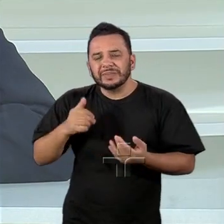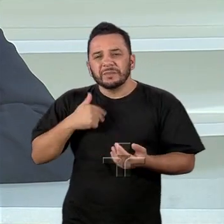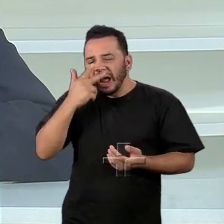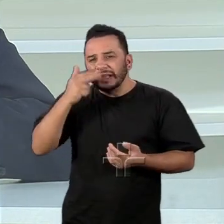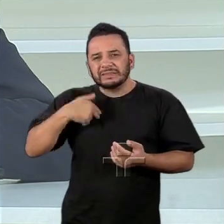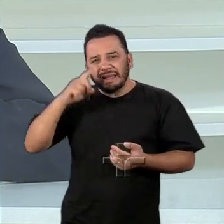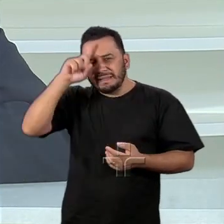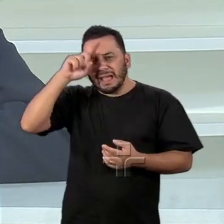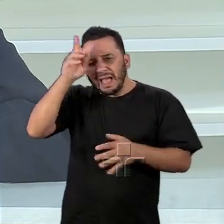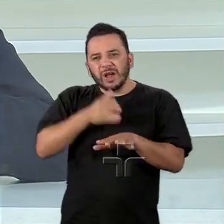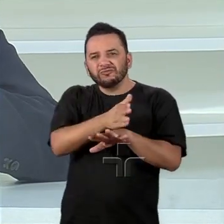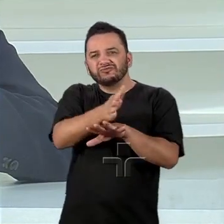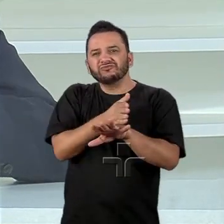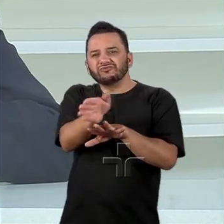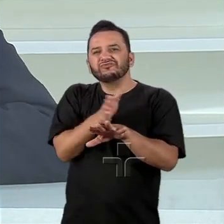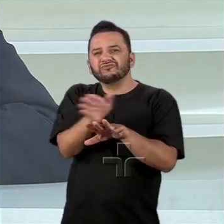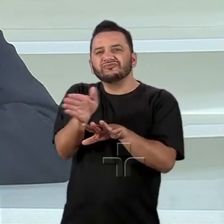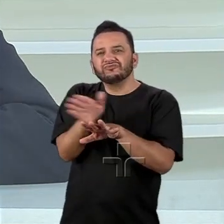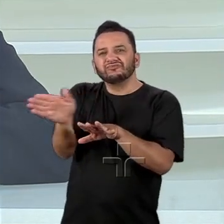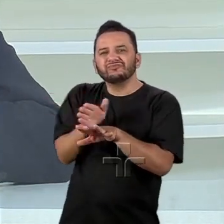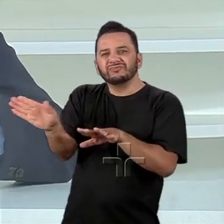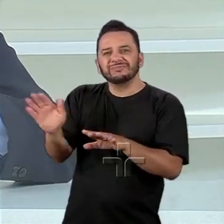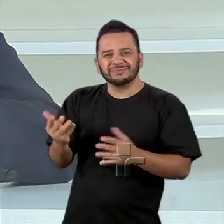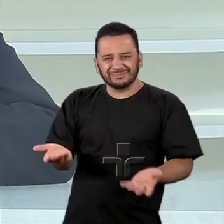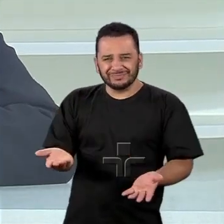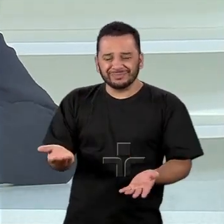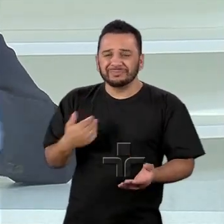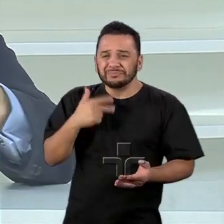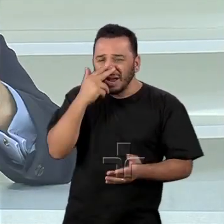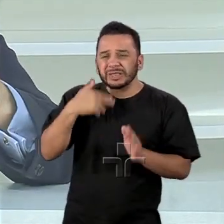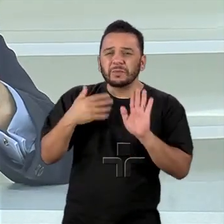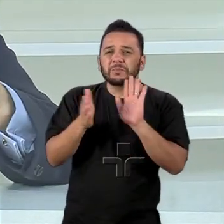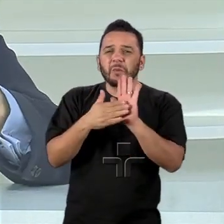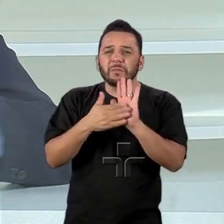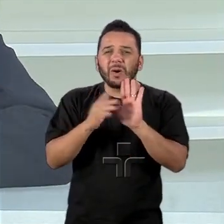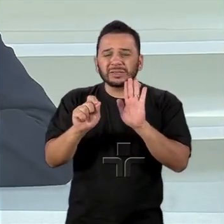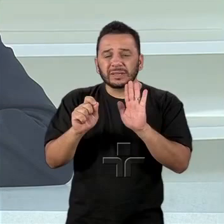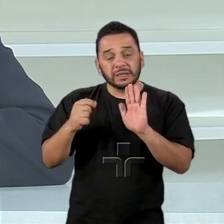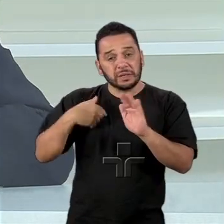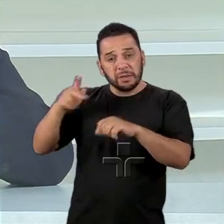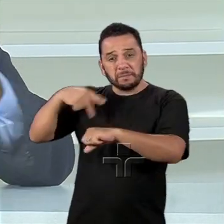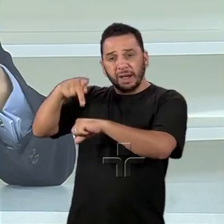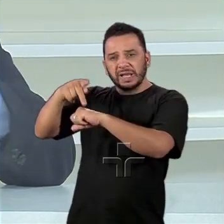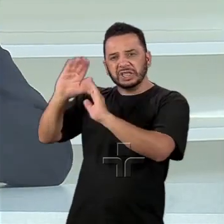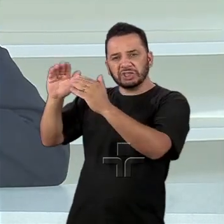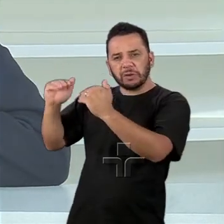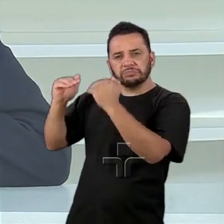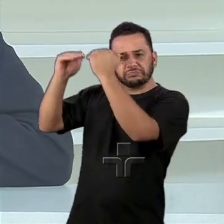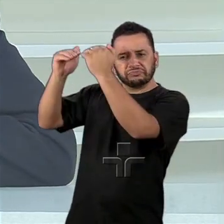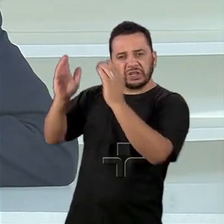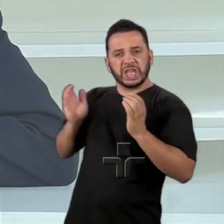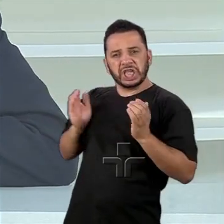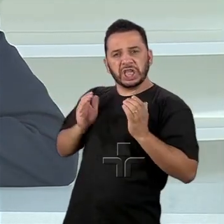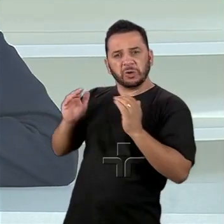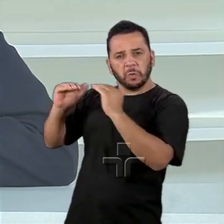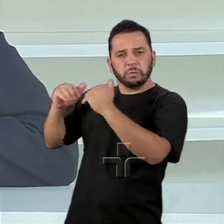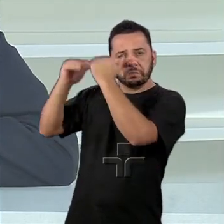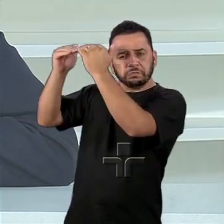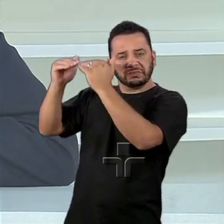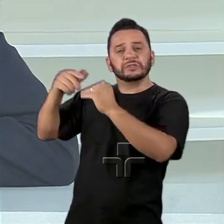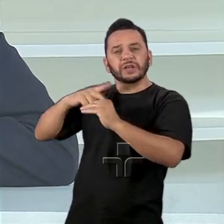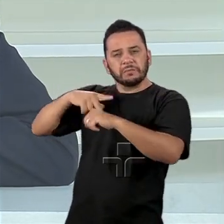proposta mais voltada para os países desenvolvidos, a aliança com os países